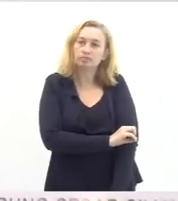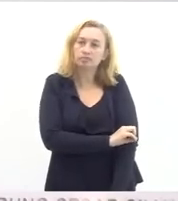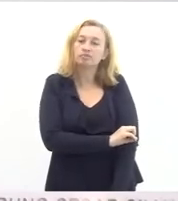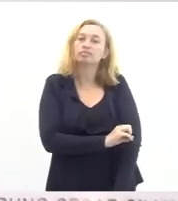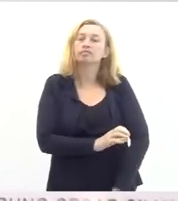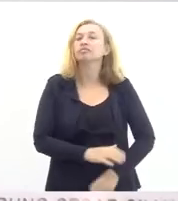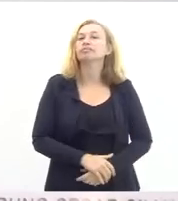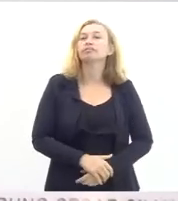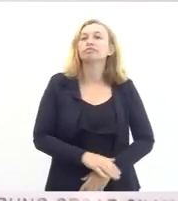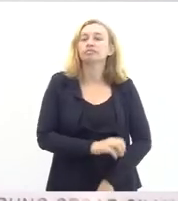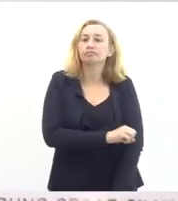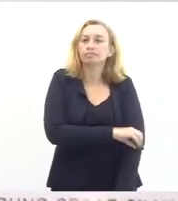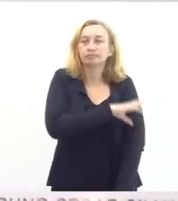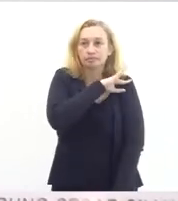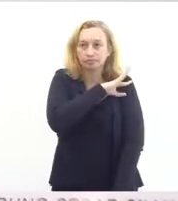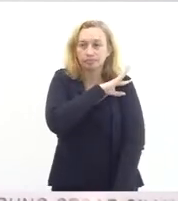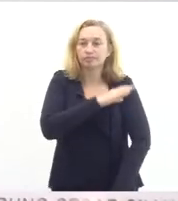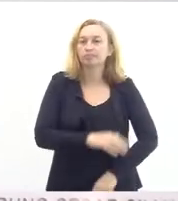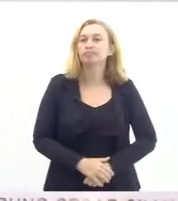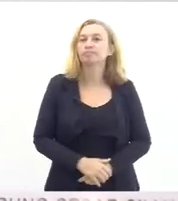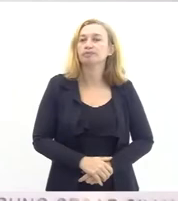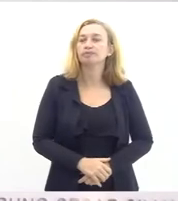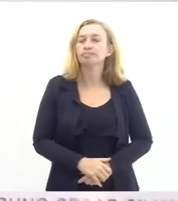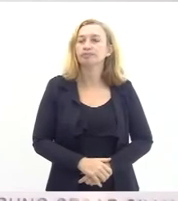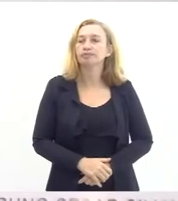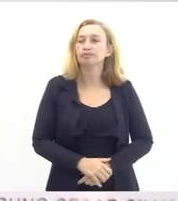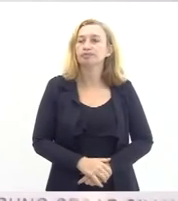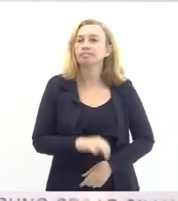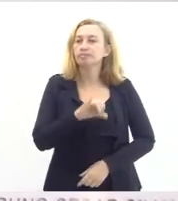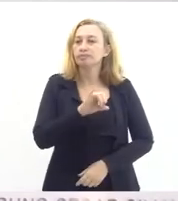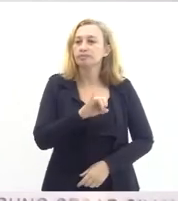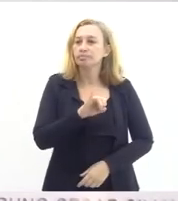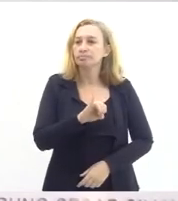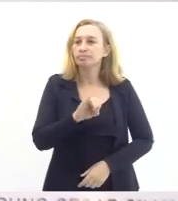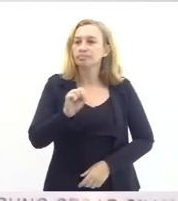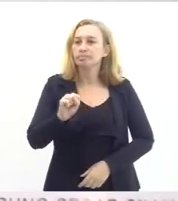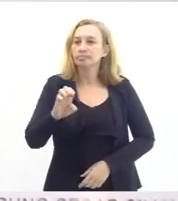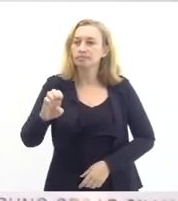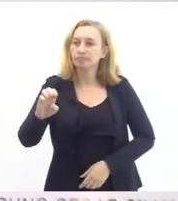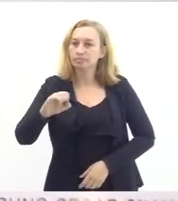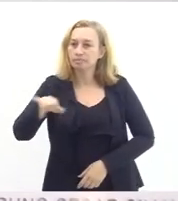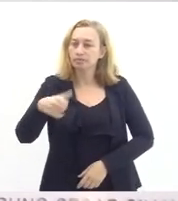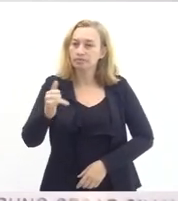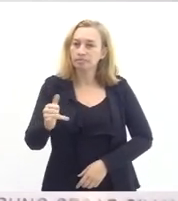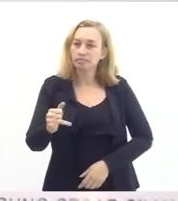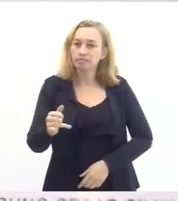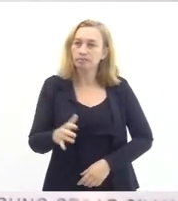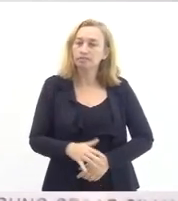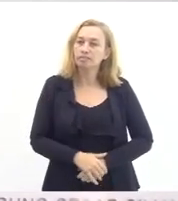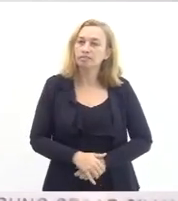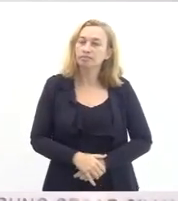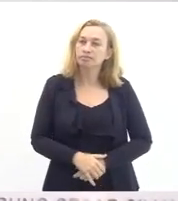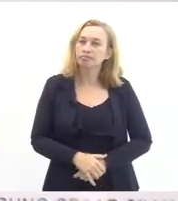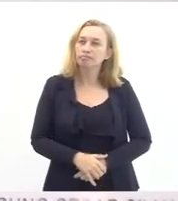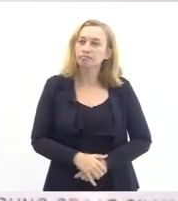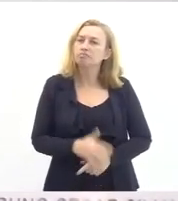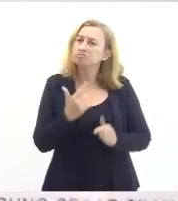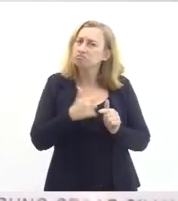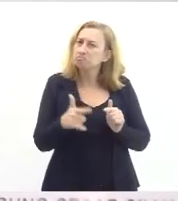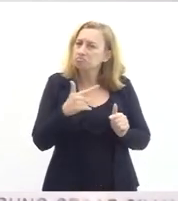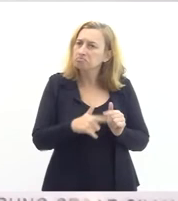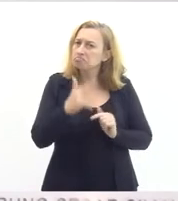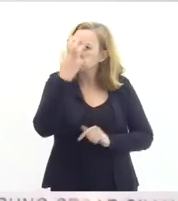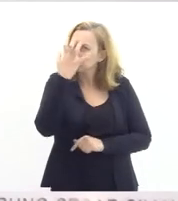fundamental e a rede o ISERJ tem tido problemas